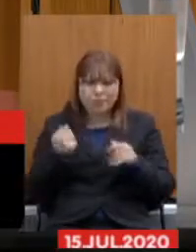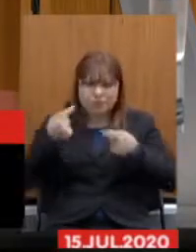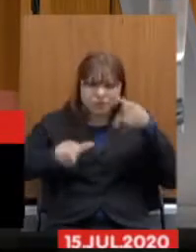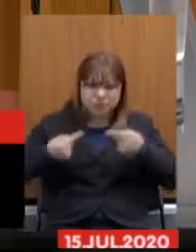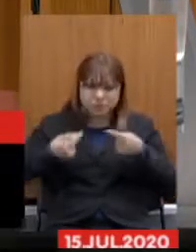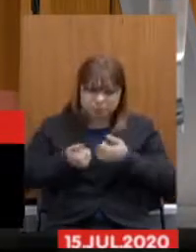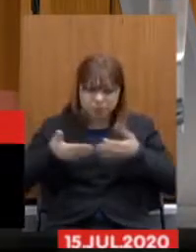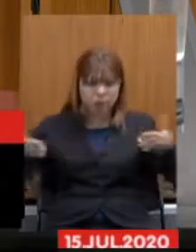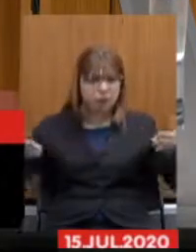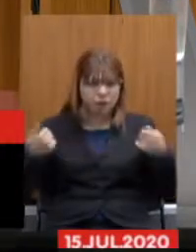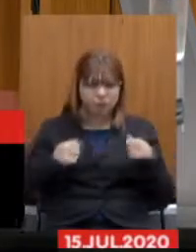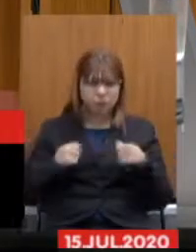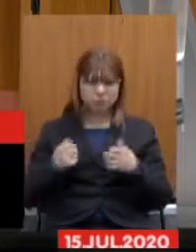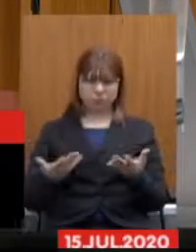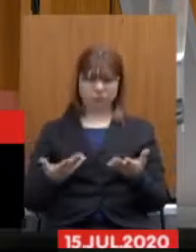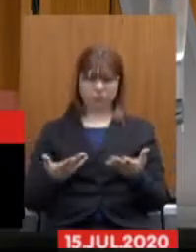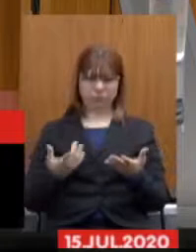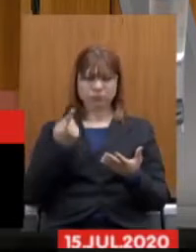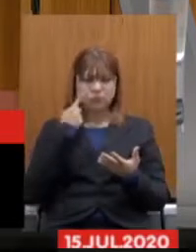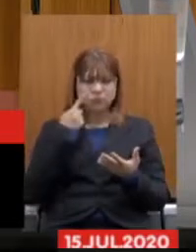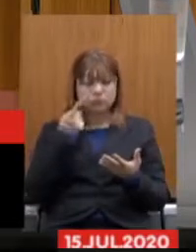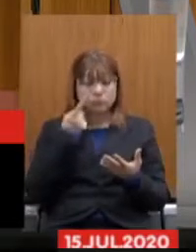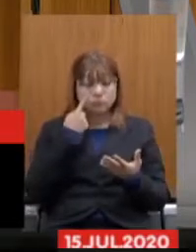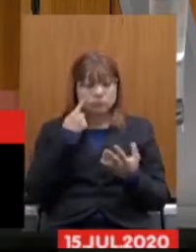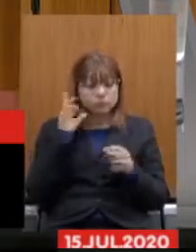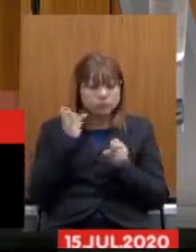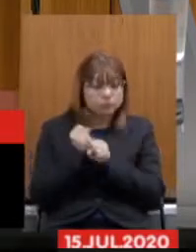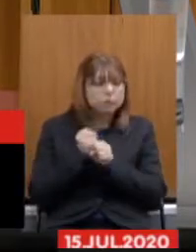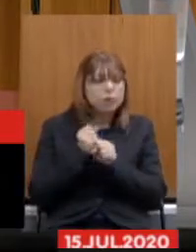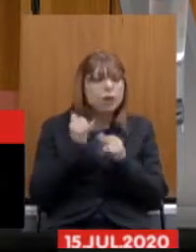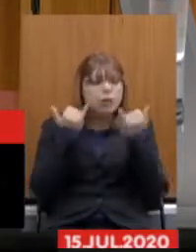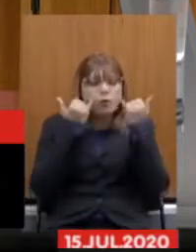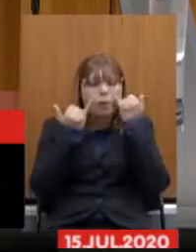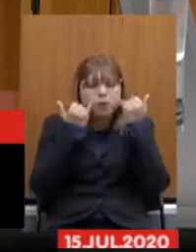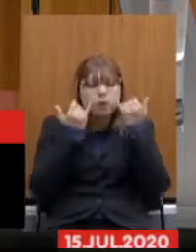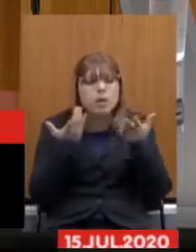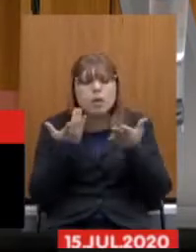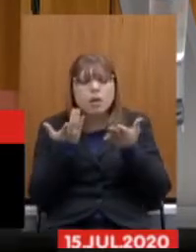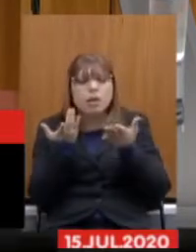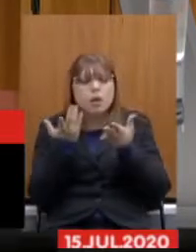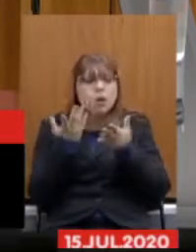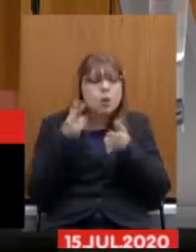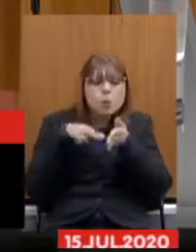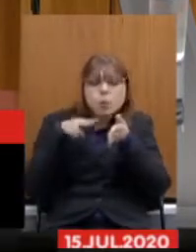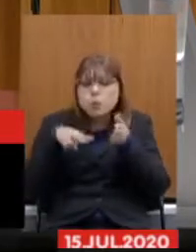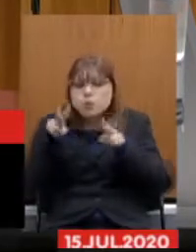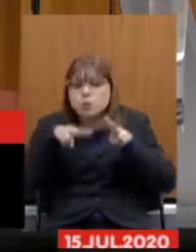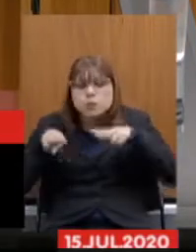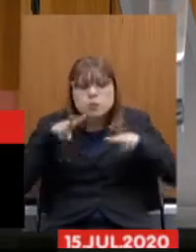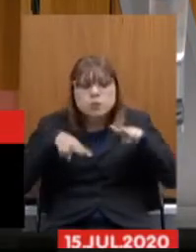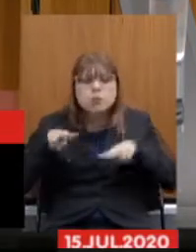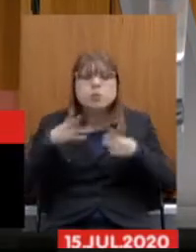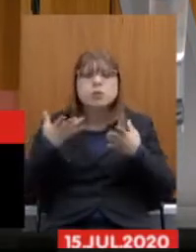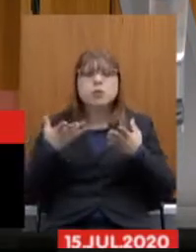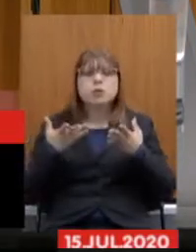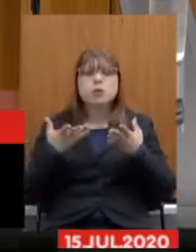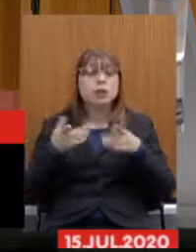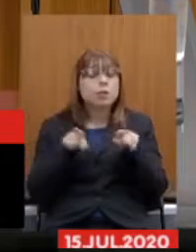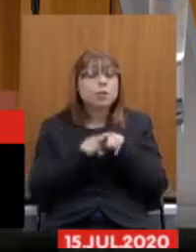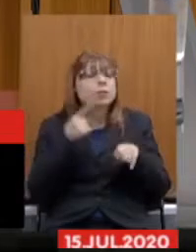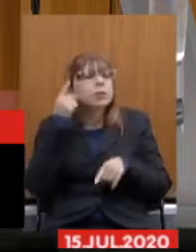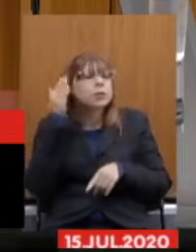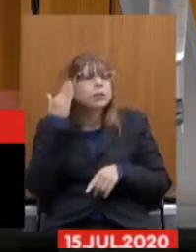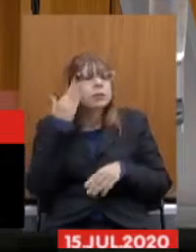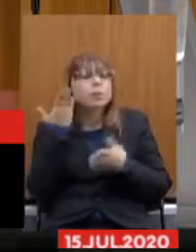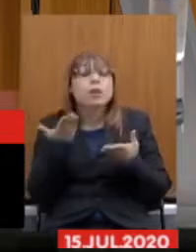franquia é preciso franquear os dados né de toda arrecadação do serviço